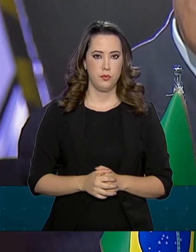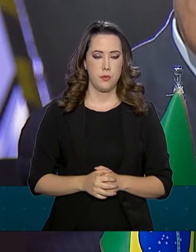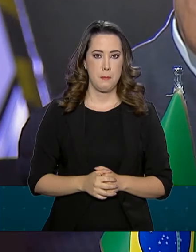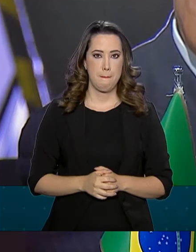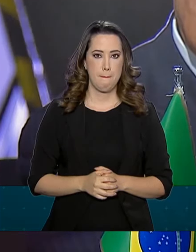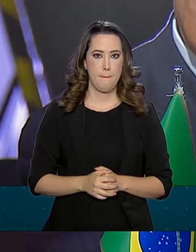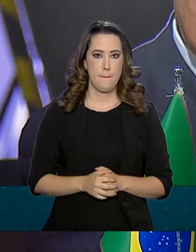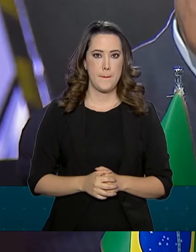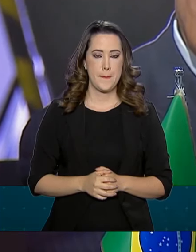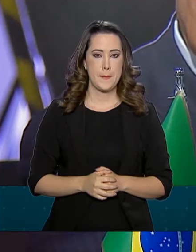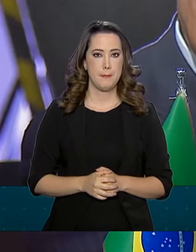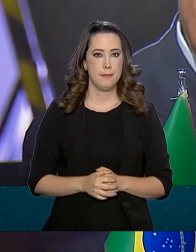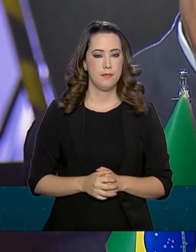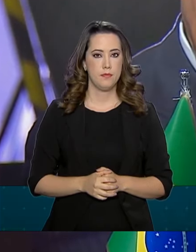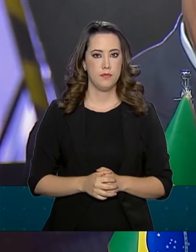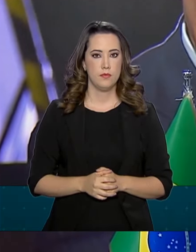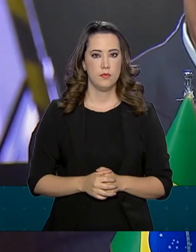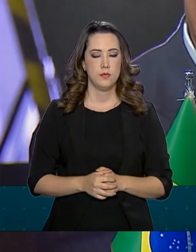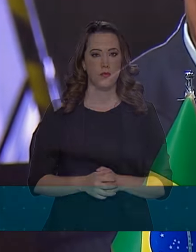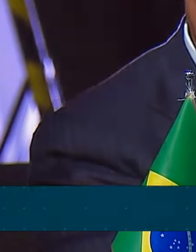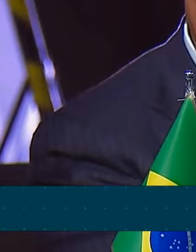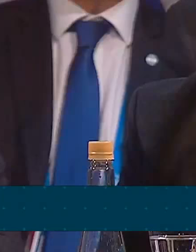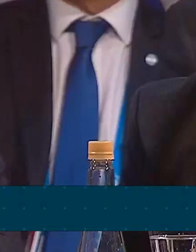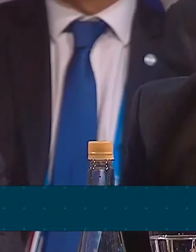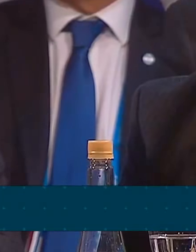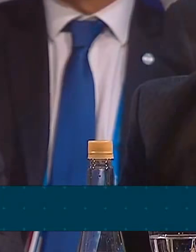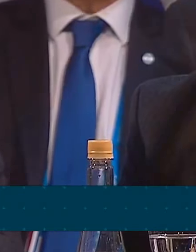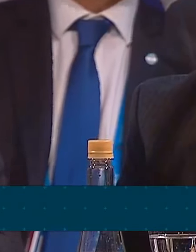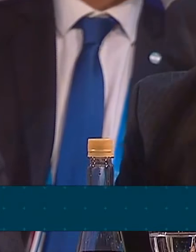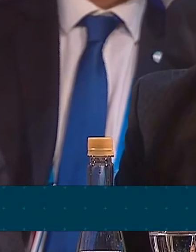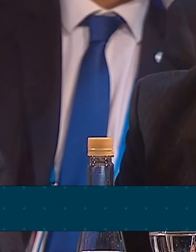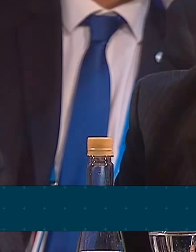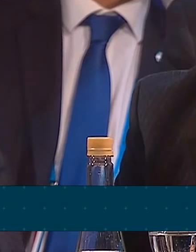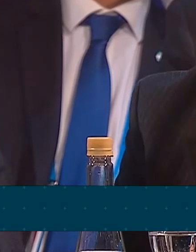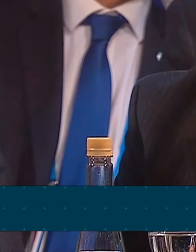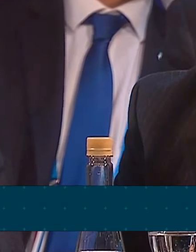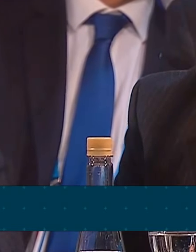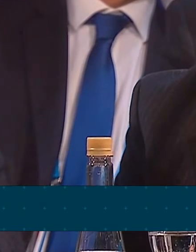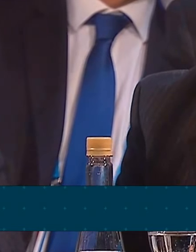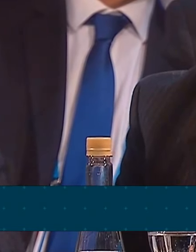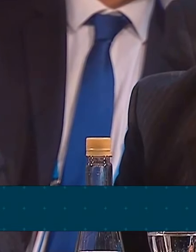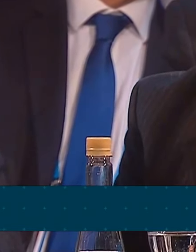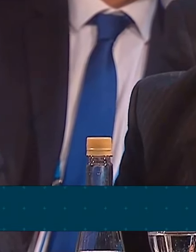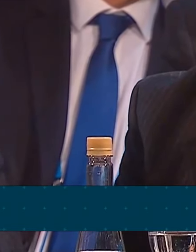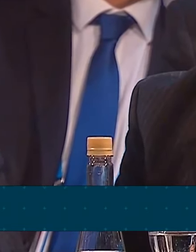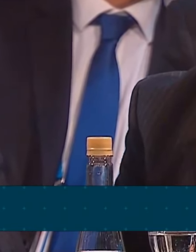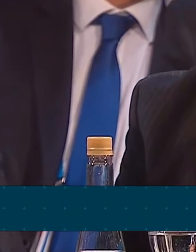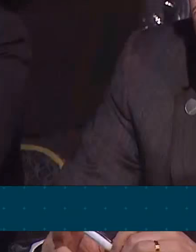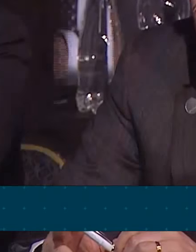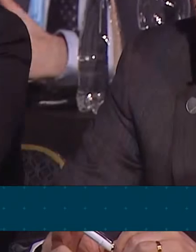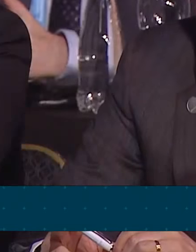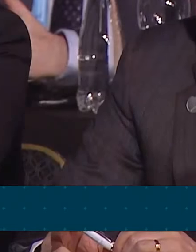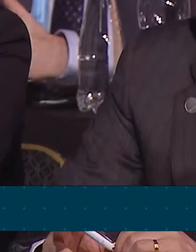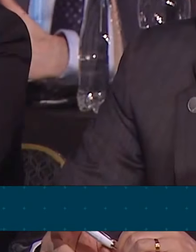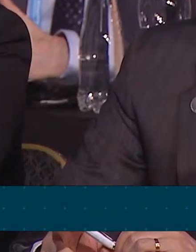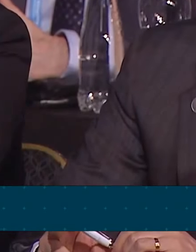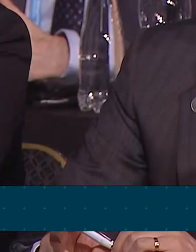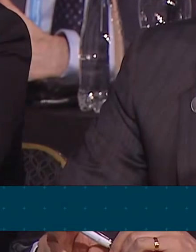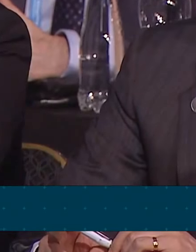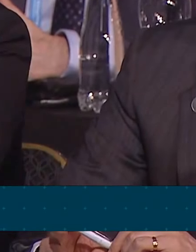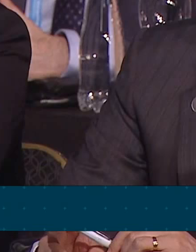Marito, Vásquez, Morales, já te echava de meia.